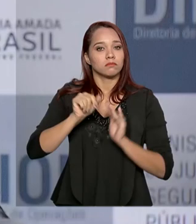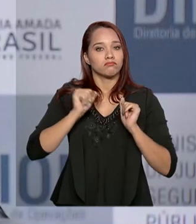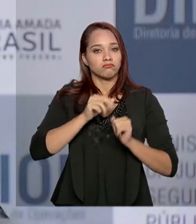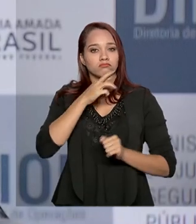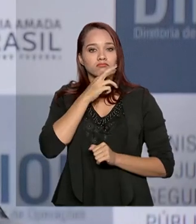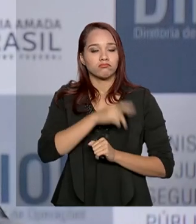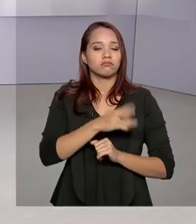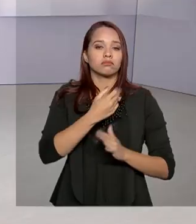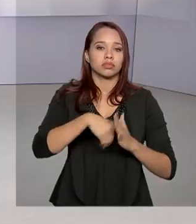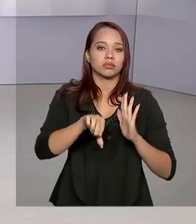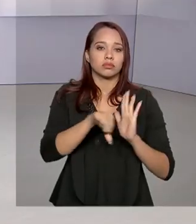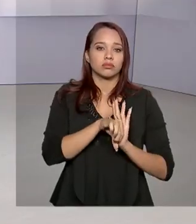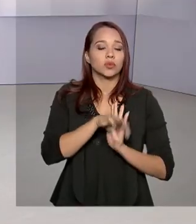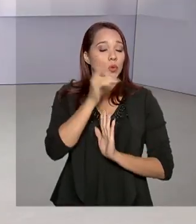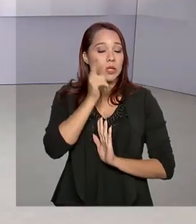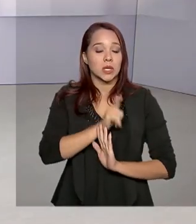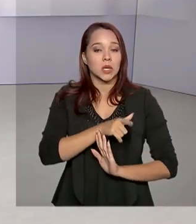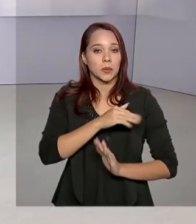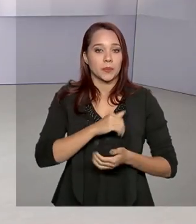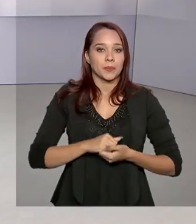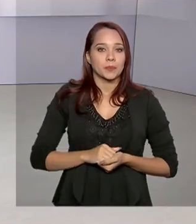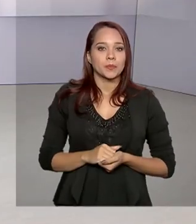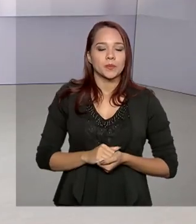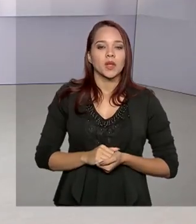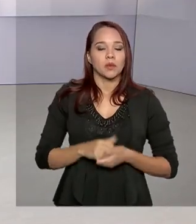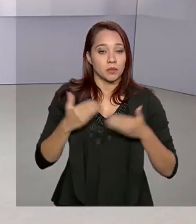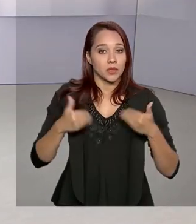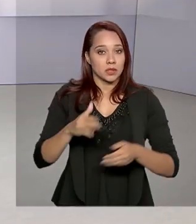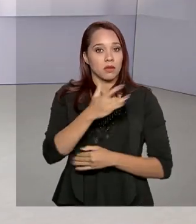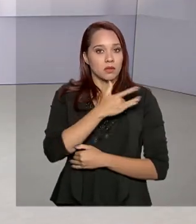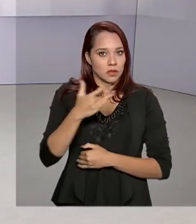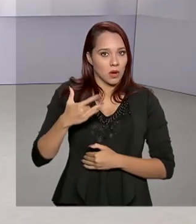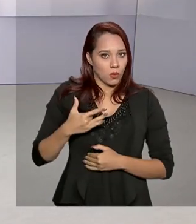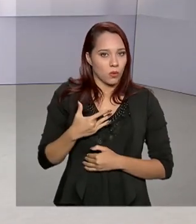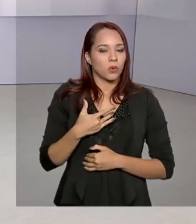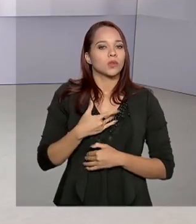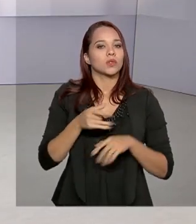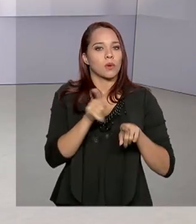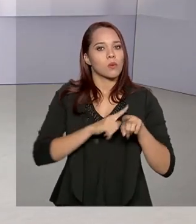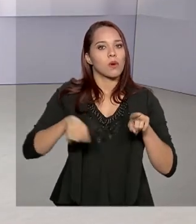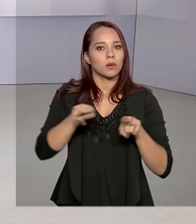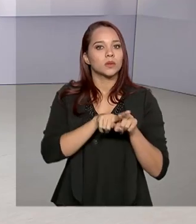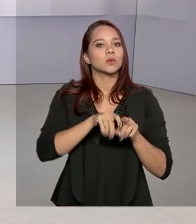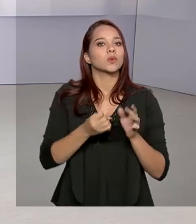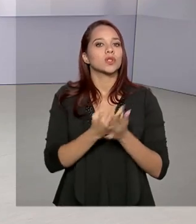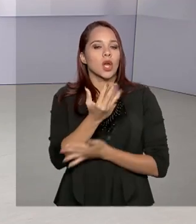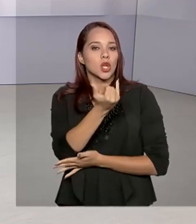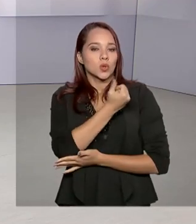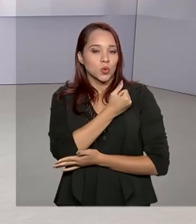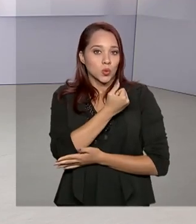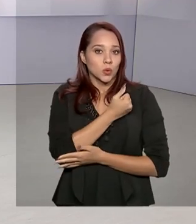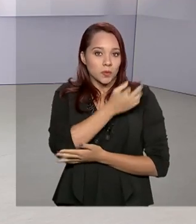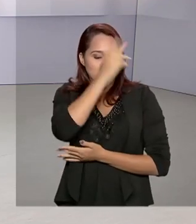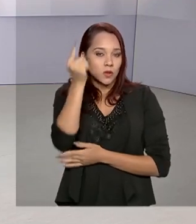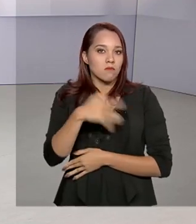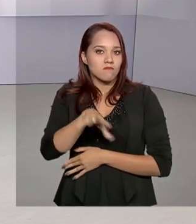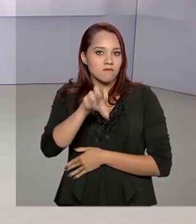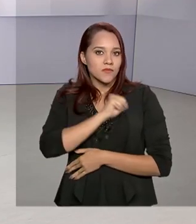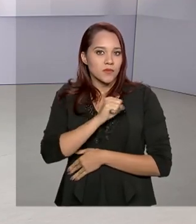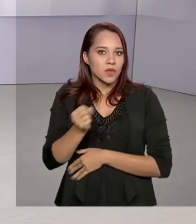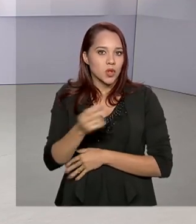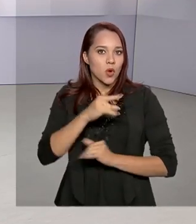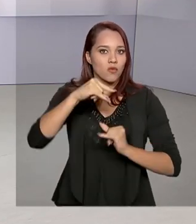responder aos seus crimes. O Ministério da Saúde acabou de atualizar os números sobre as suspeitas de contaminação pelo novo